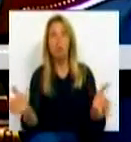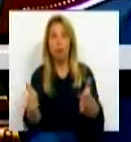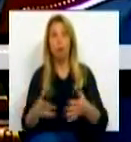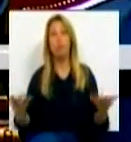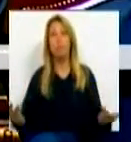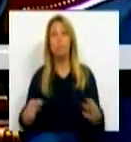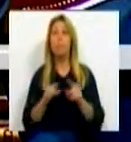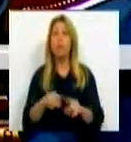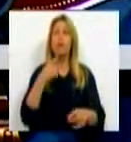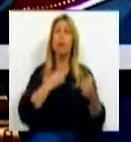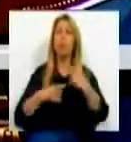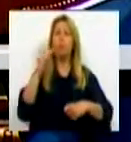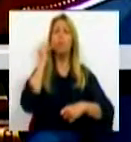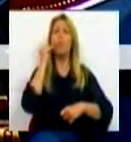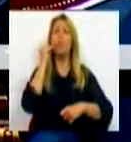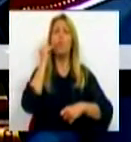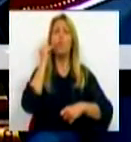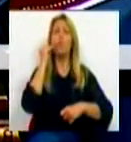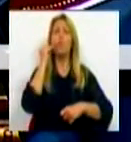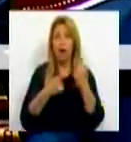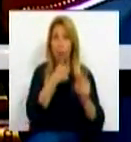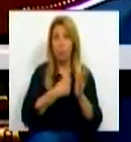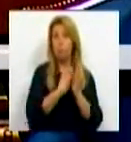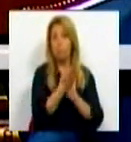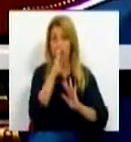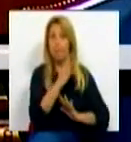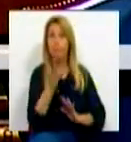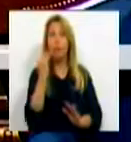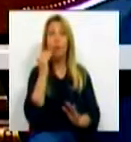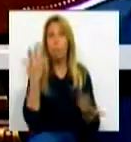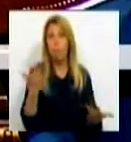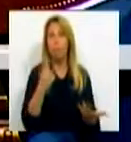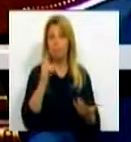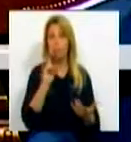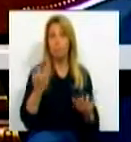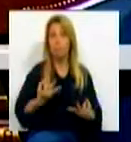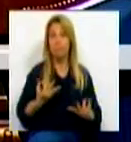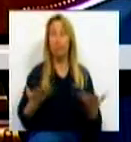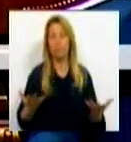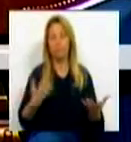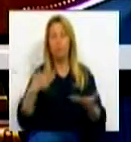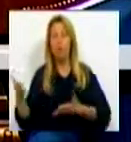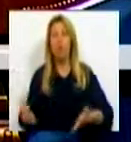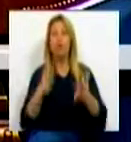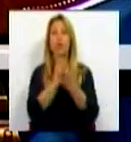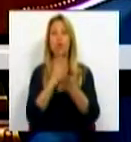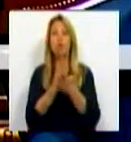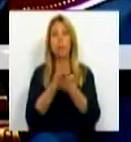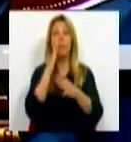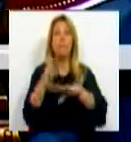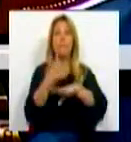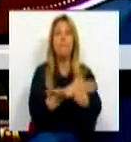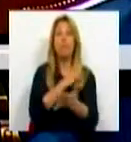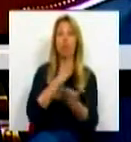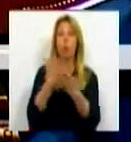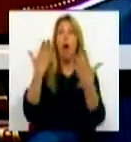Deputado perguntou como é que iremos implementar algumas destas medidas que são tão importantes. As orientações curriculares para a educação pré-escolar estão, neste momento,